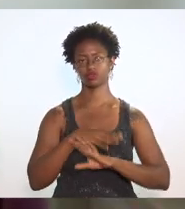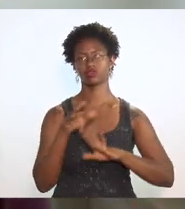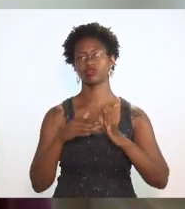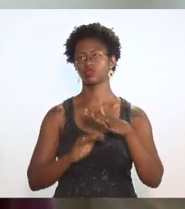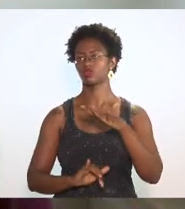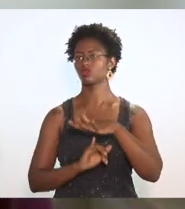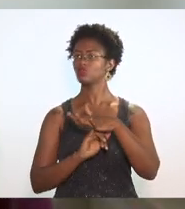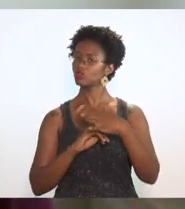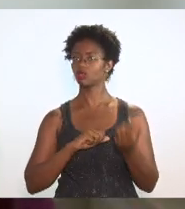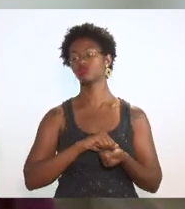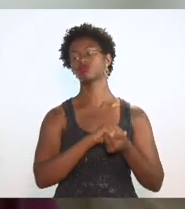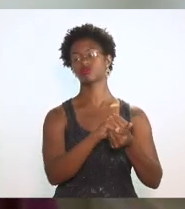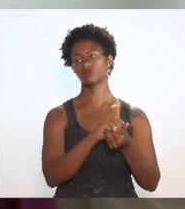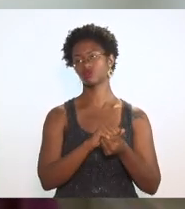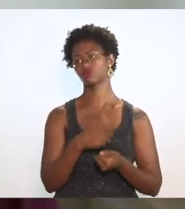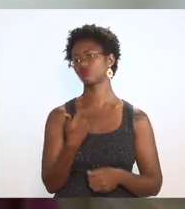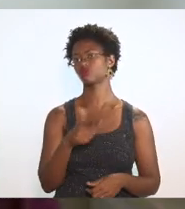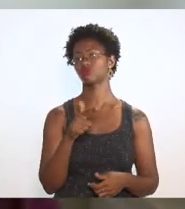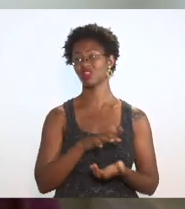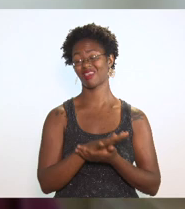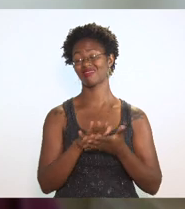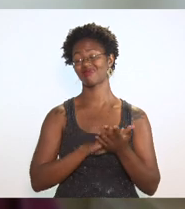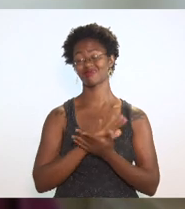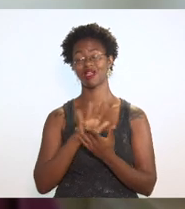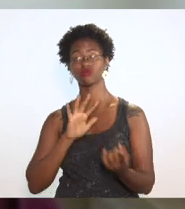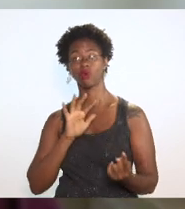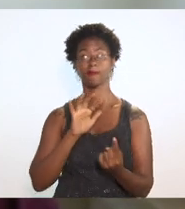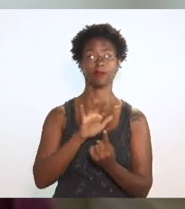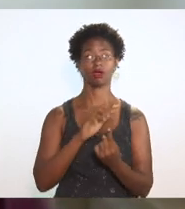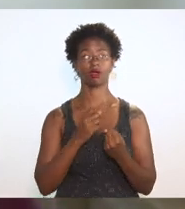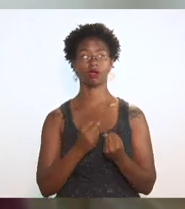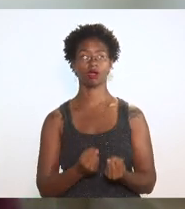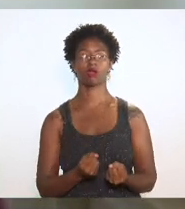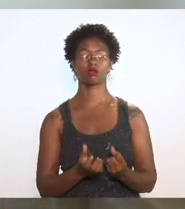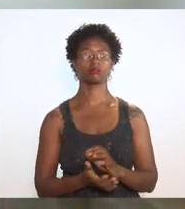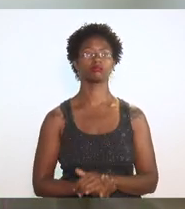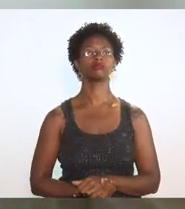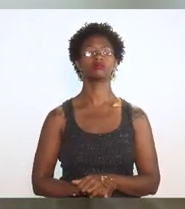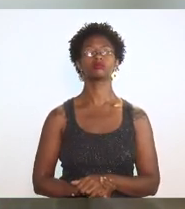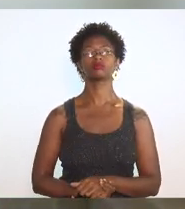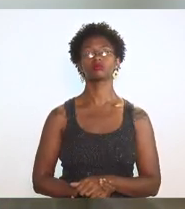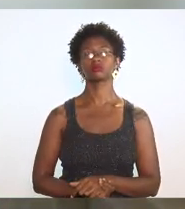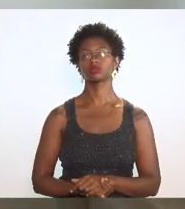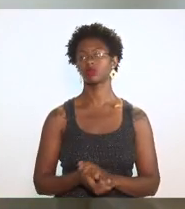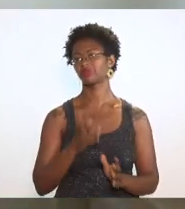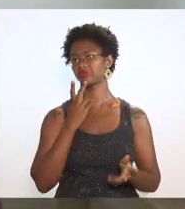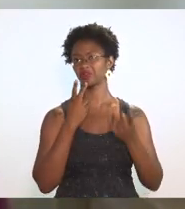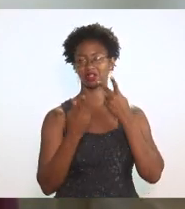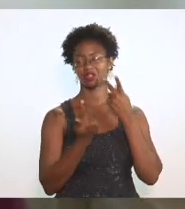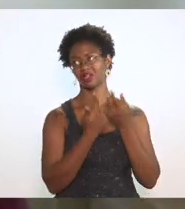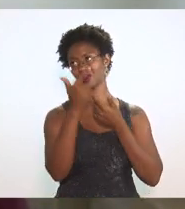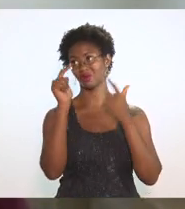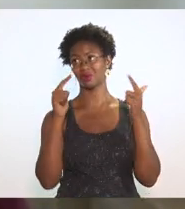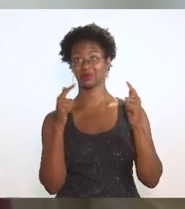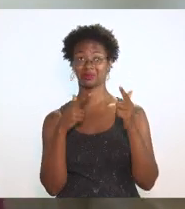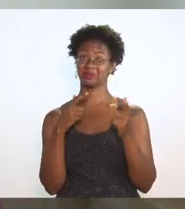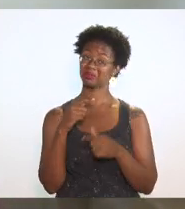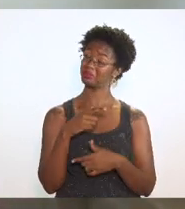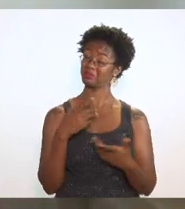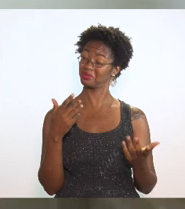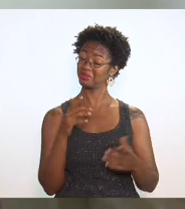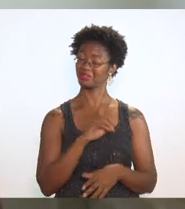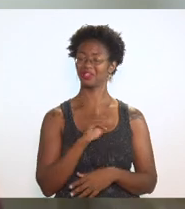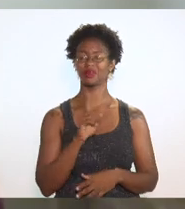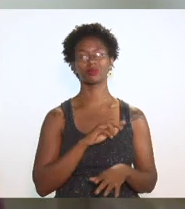envolvidas do executivo tinha zero de impacto e não vou citar outros mais polêmicos porque